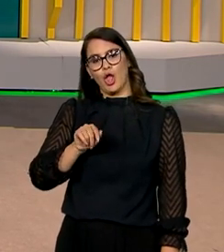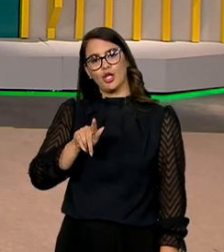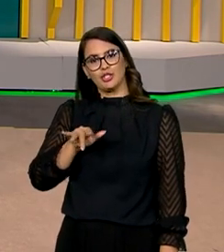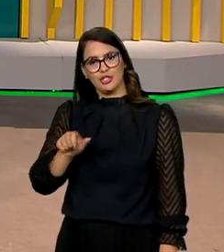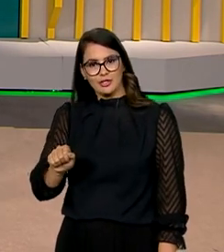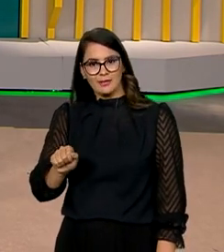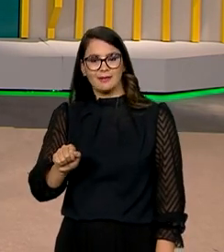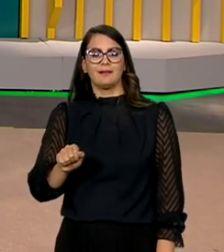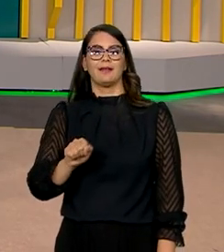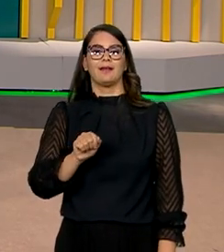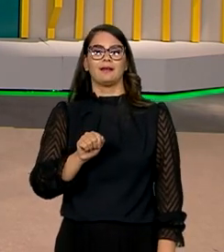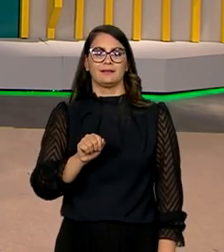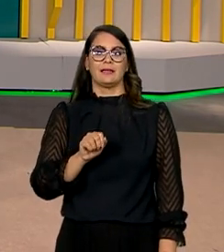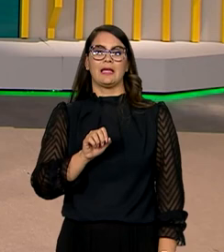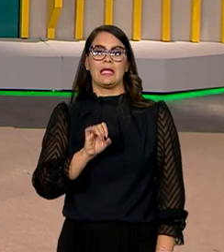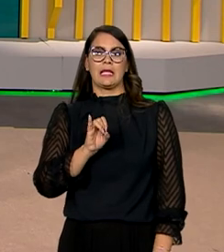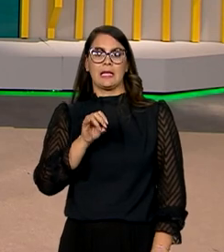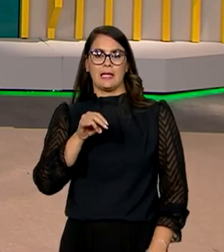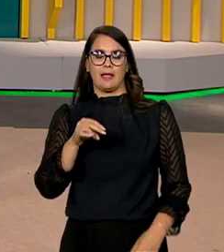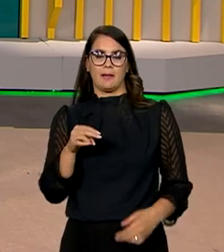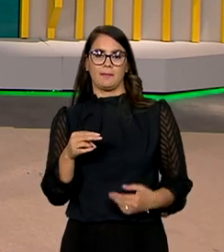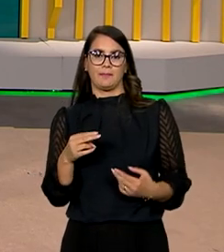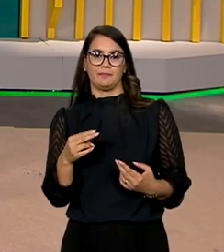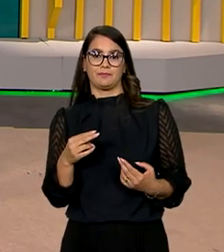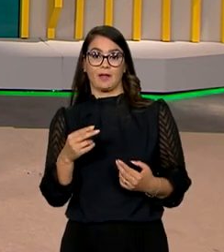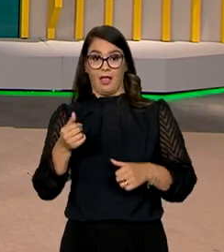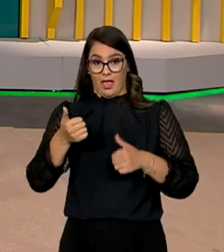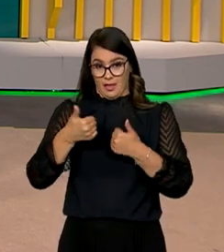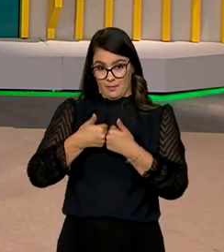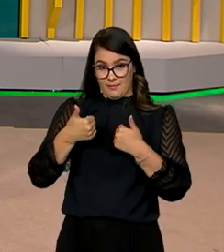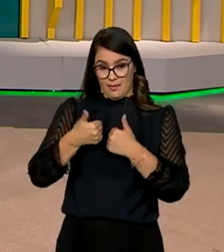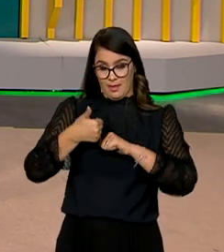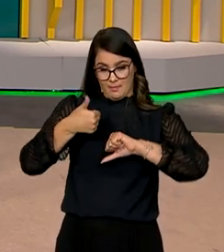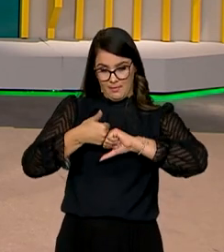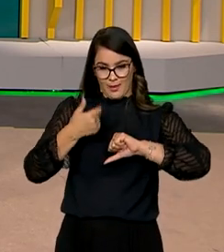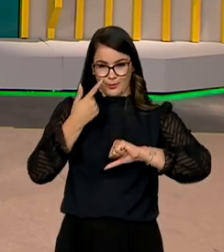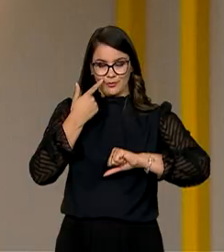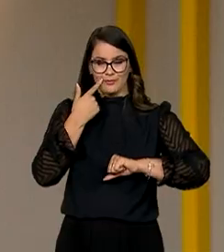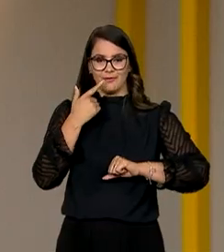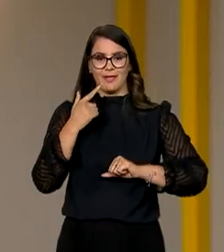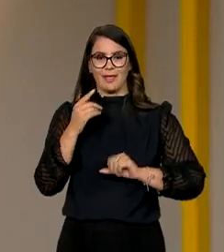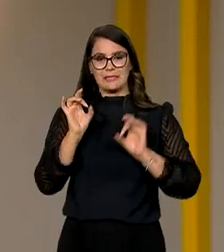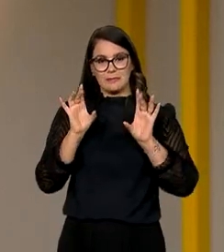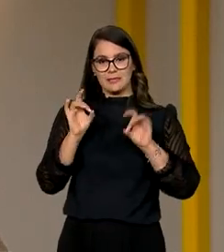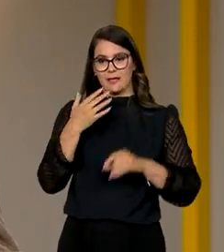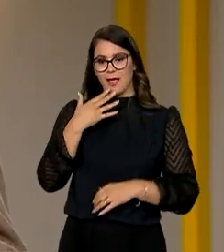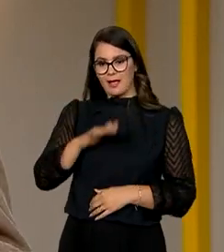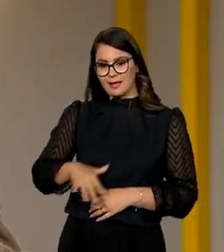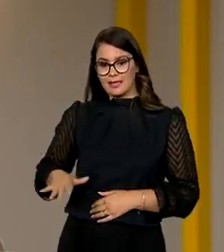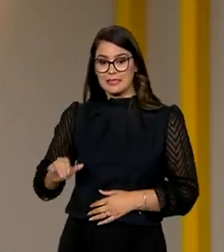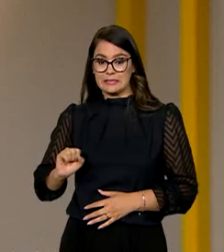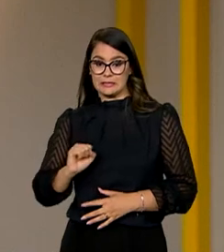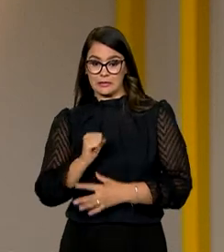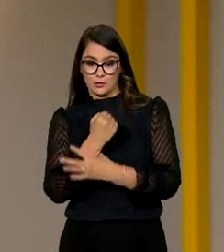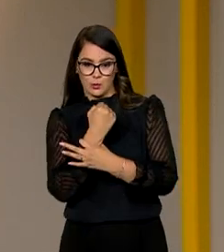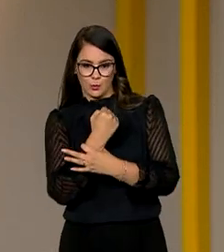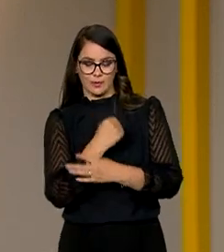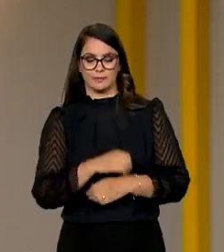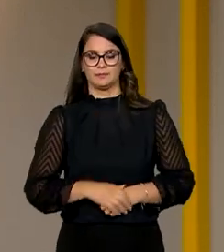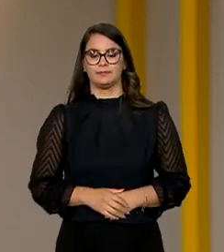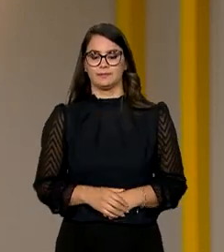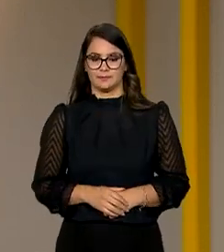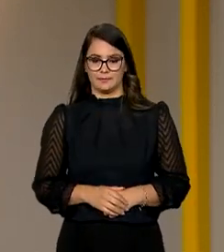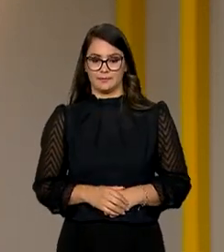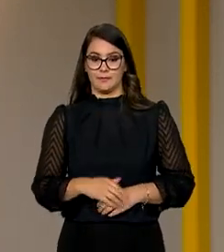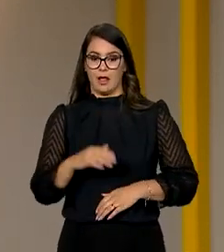Tecnologia, o Inmetro, realiza em todo o país a Operação Especial Criança Segura. E olha, além da repressão